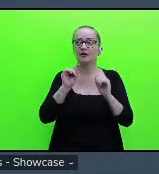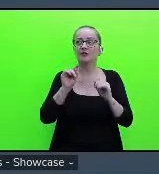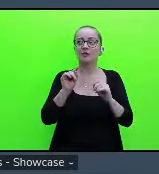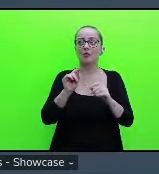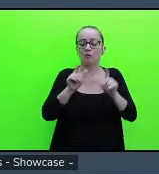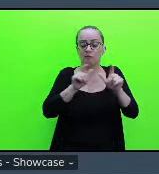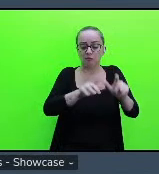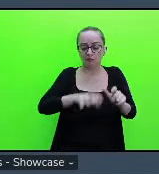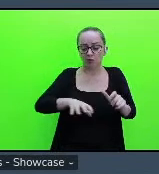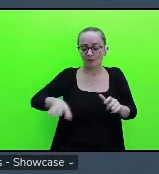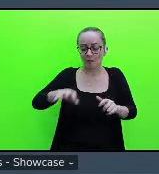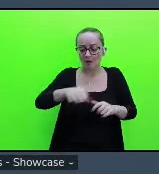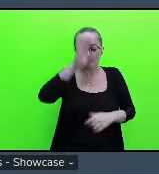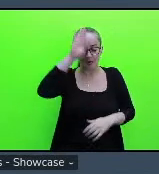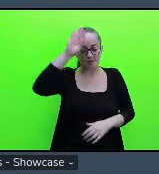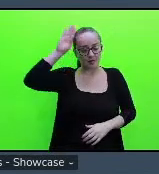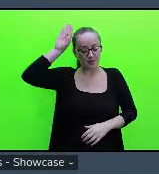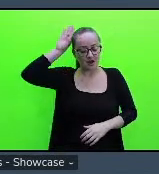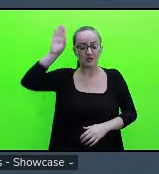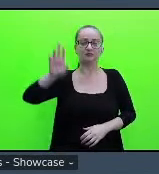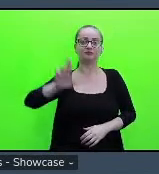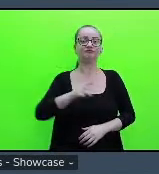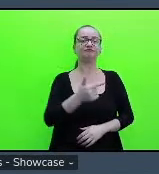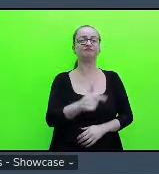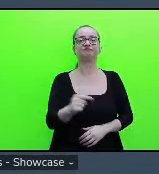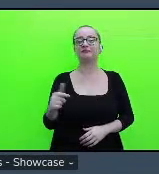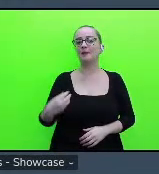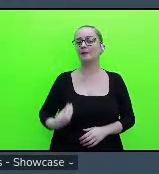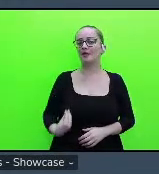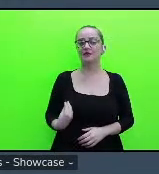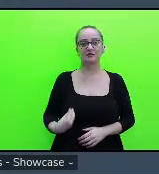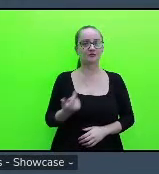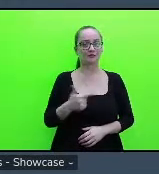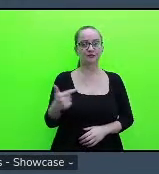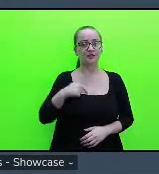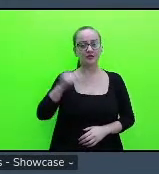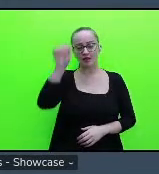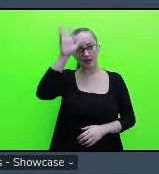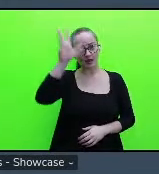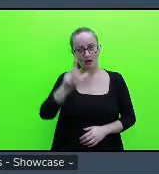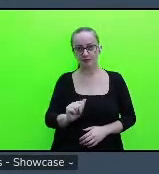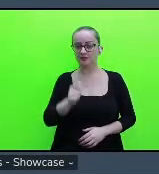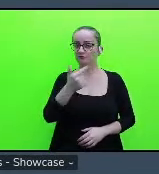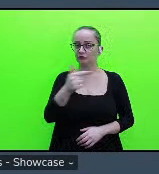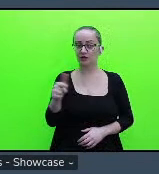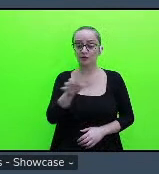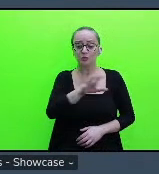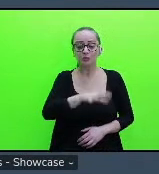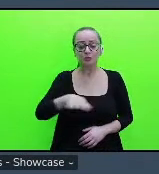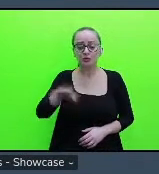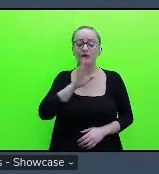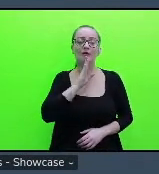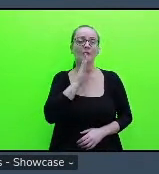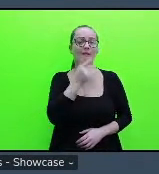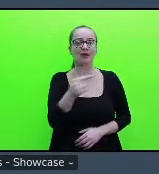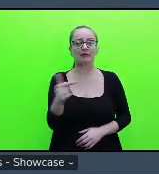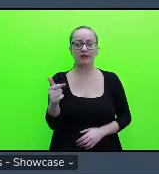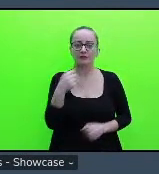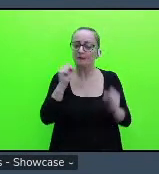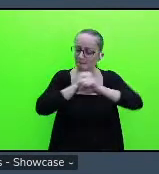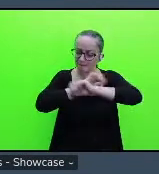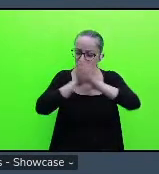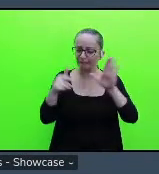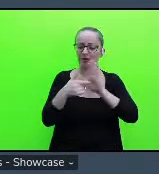acadêmicos, né, não tem a presença afrodescendente nesses espaços de conhecimento, né, você deixou isso bem claro,